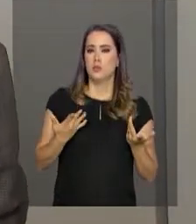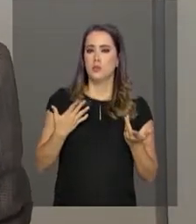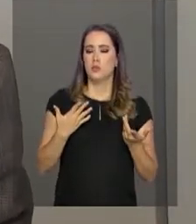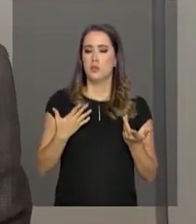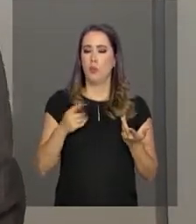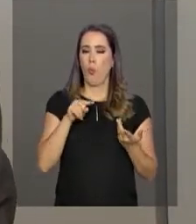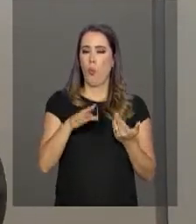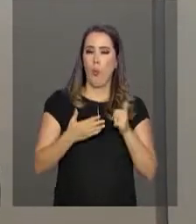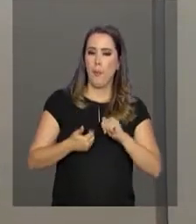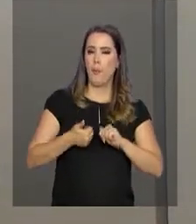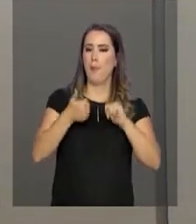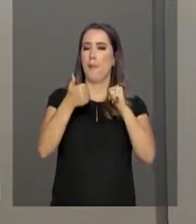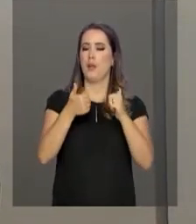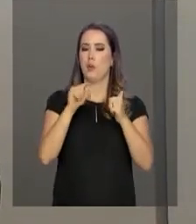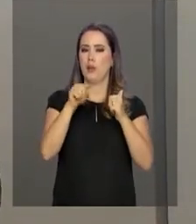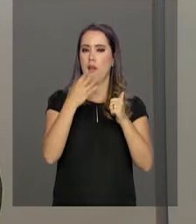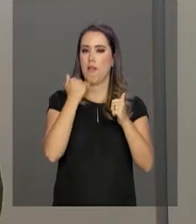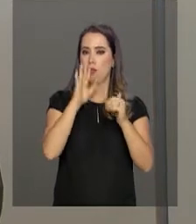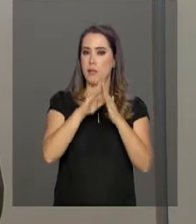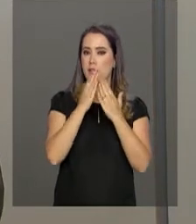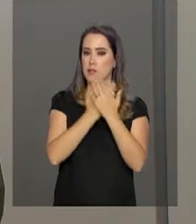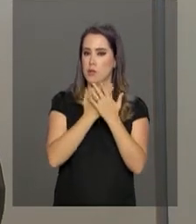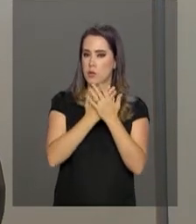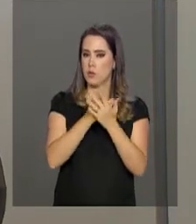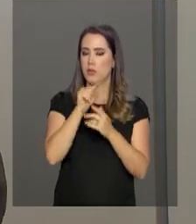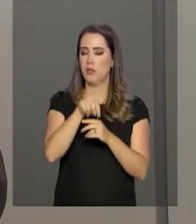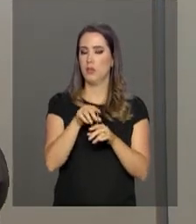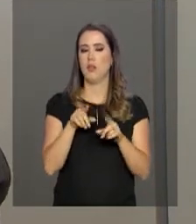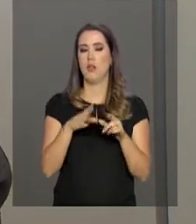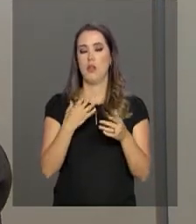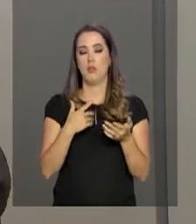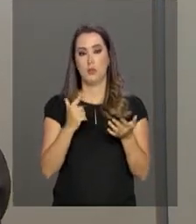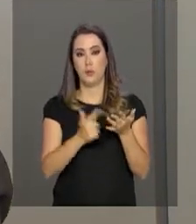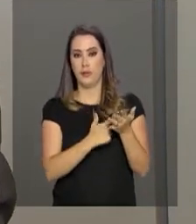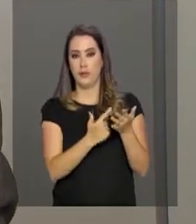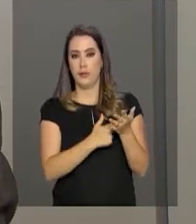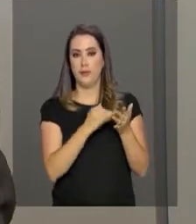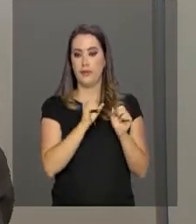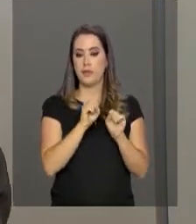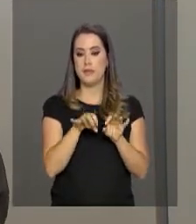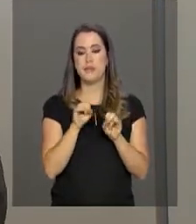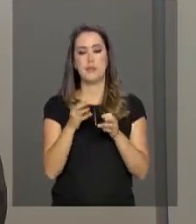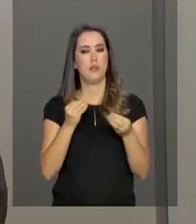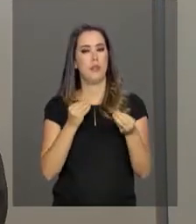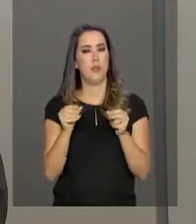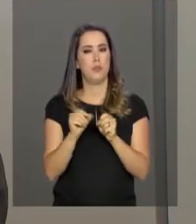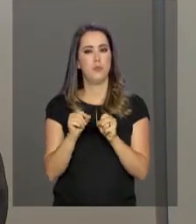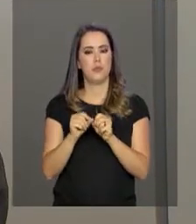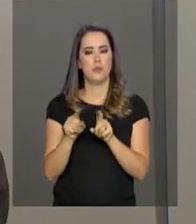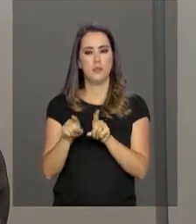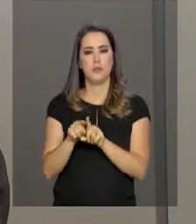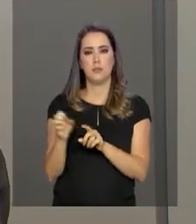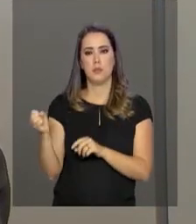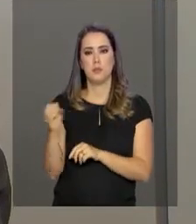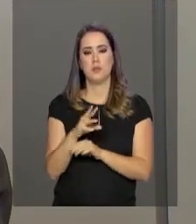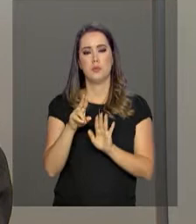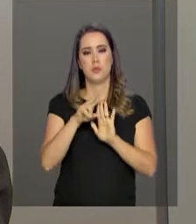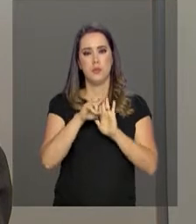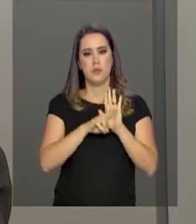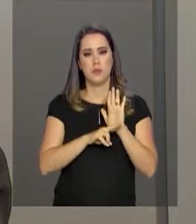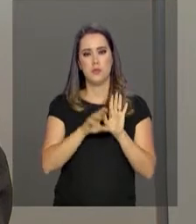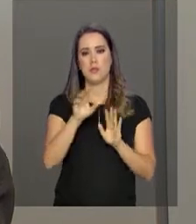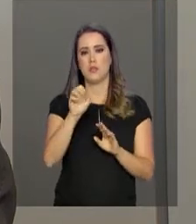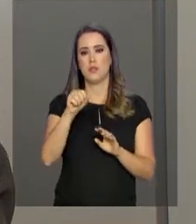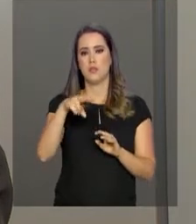melhoria da alimentação escolar a partir do novo Guia Alimentar. Ele também orientou as novas regras que a Unvisa está